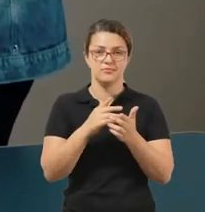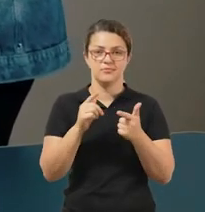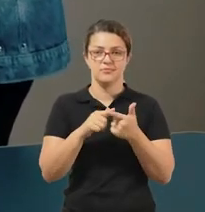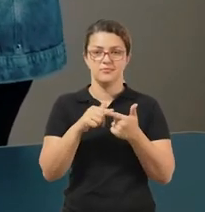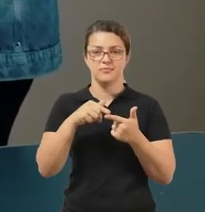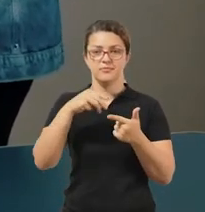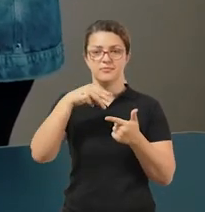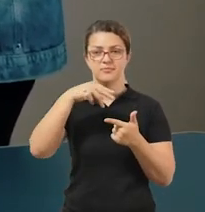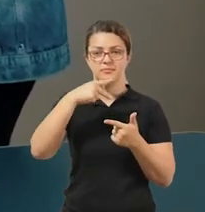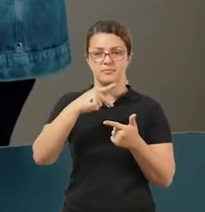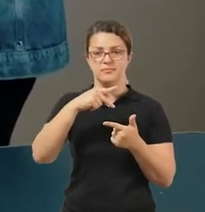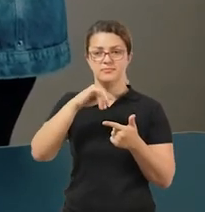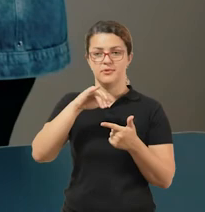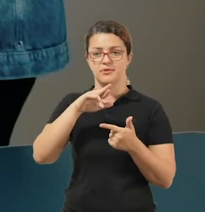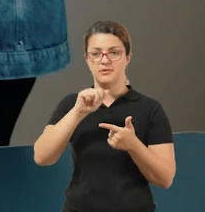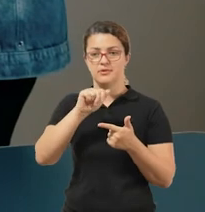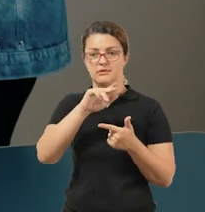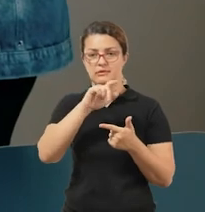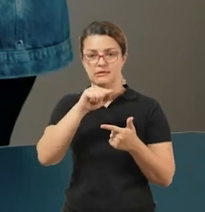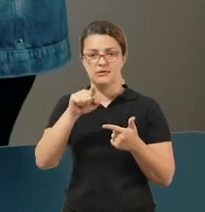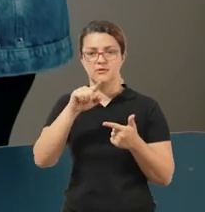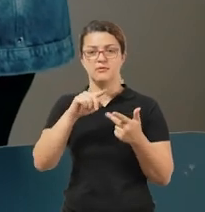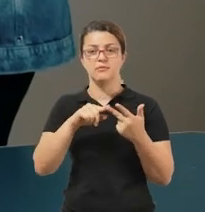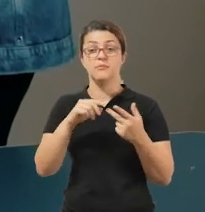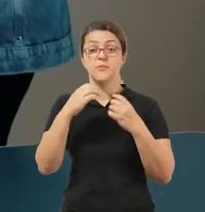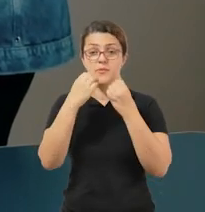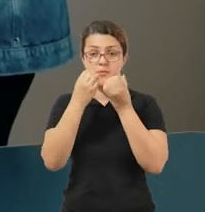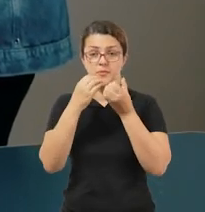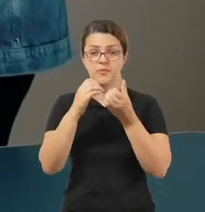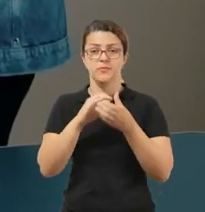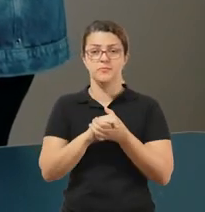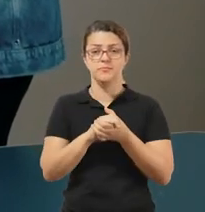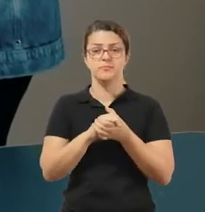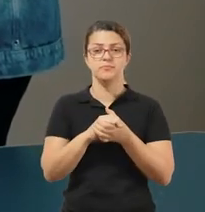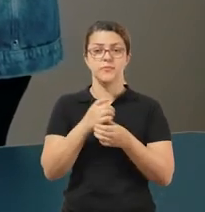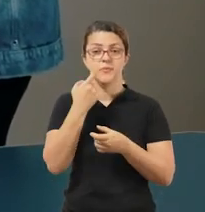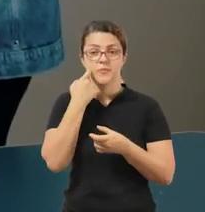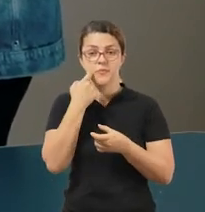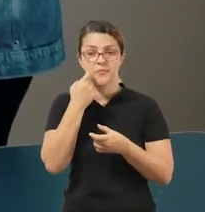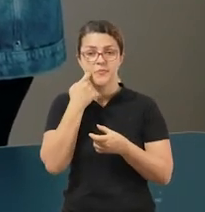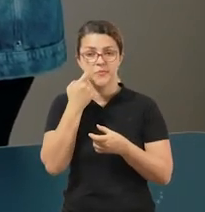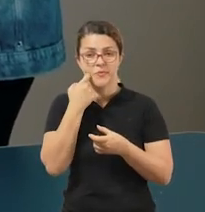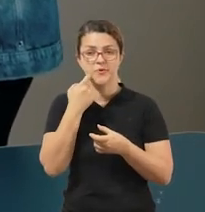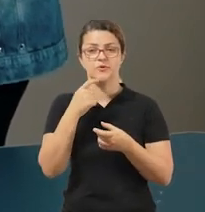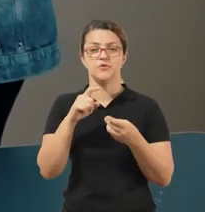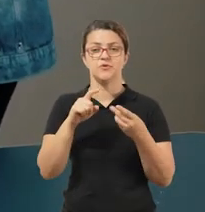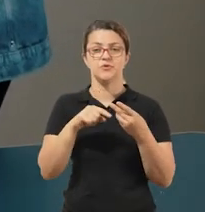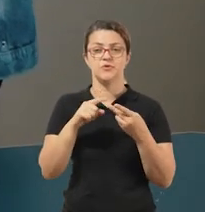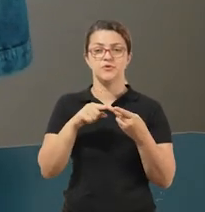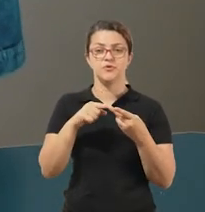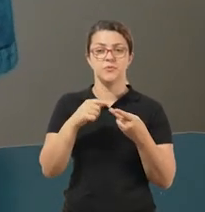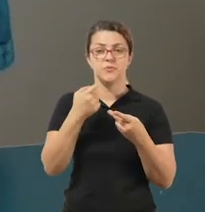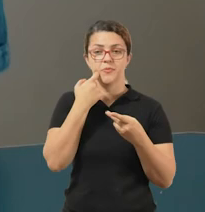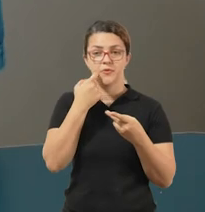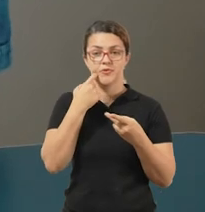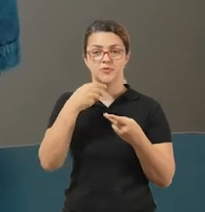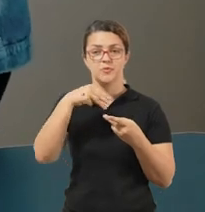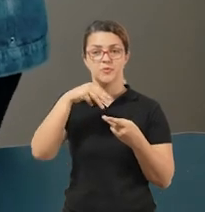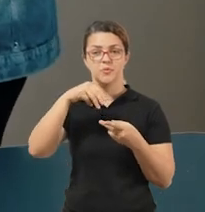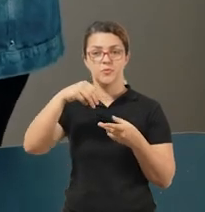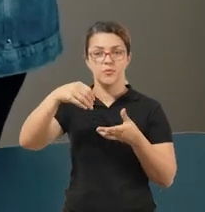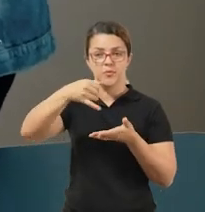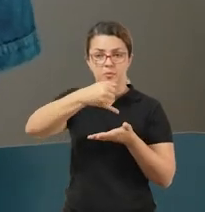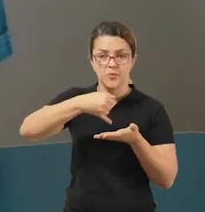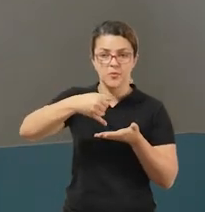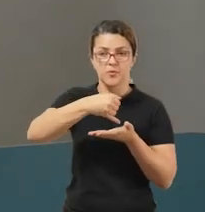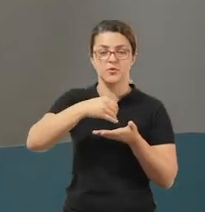pirão, milho cozido, peixe assado, peixe em molho, canjica, tapioca, pipoca e pamonha.